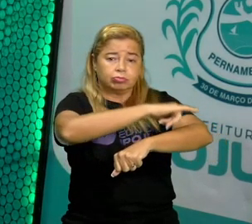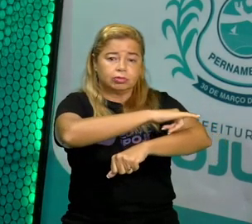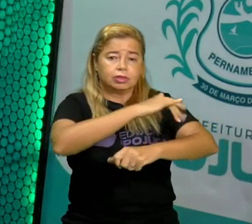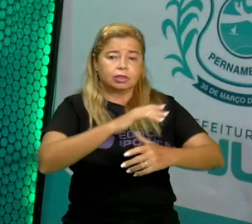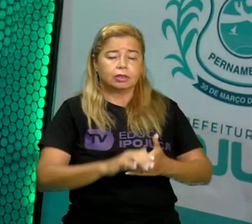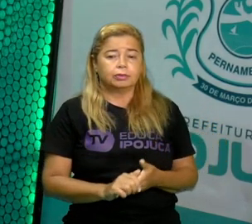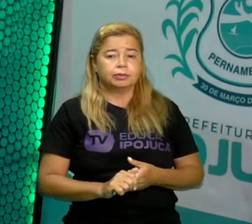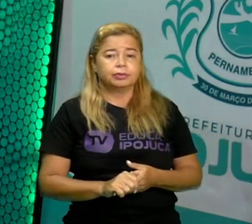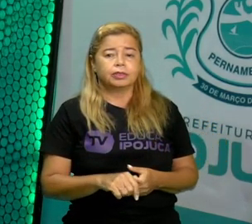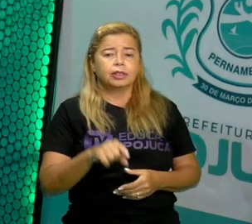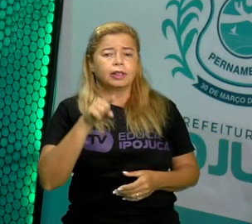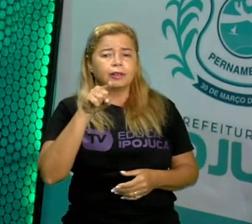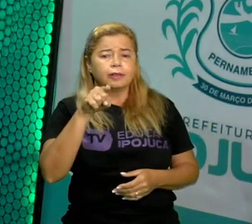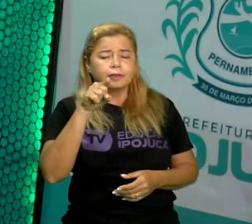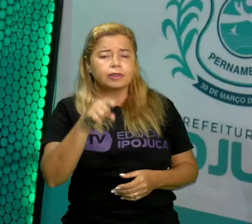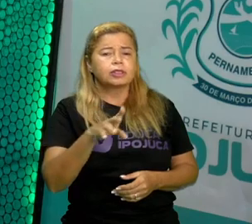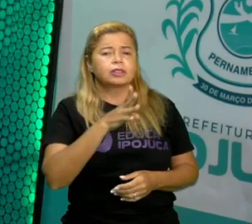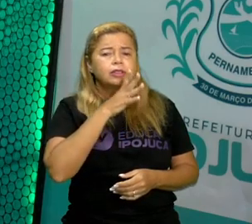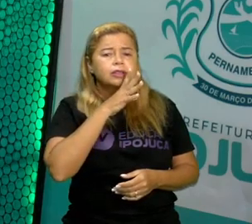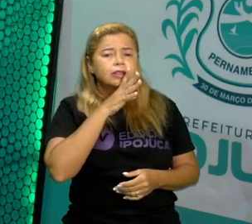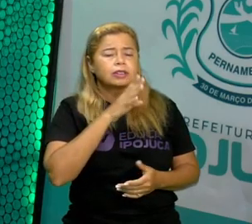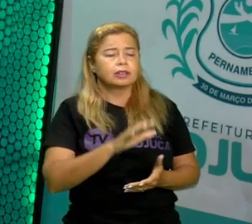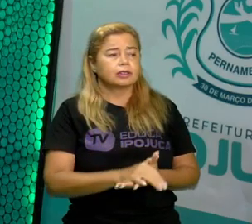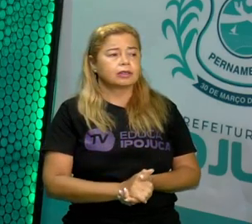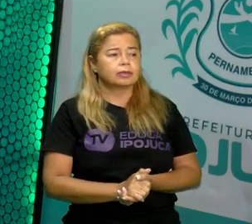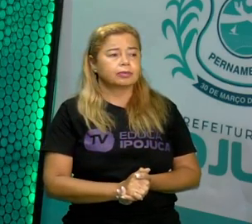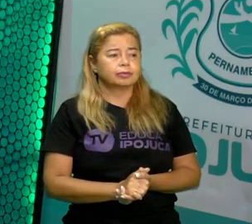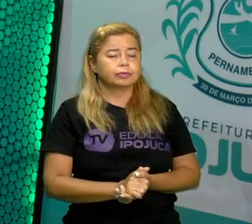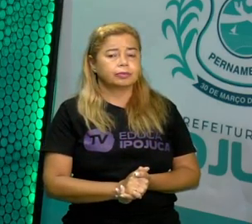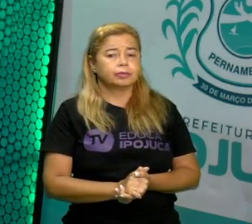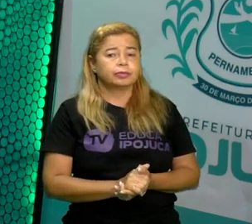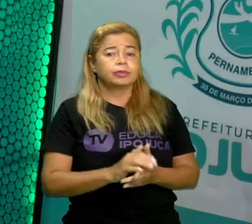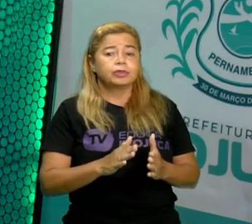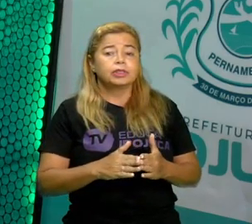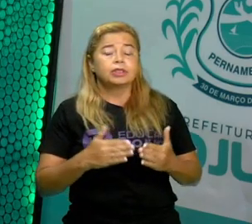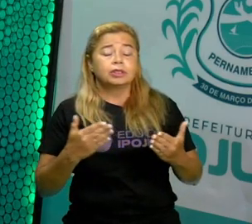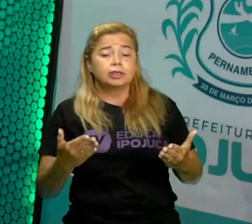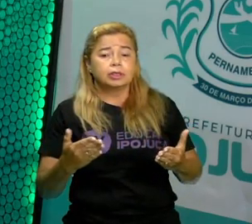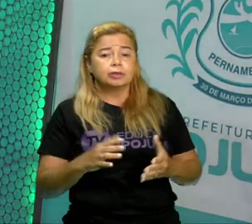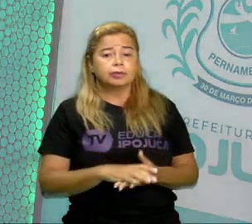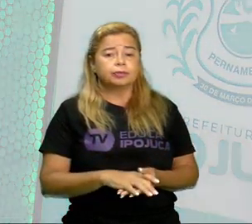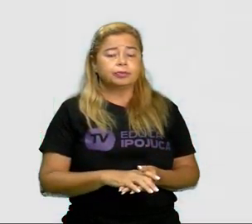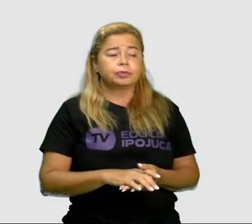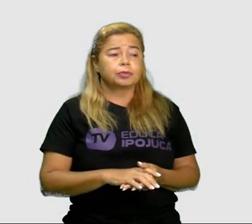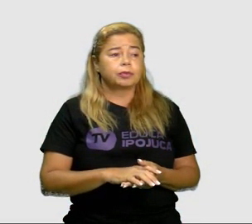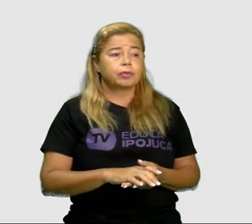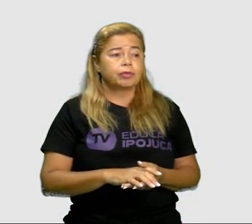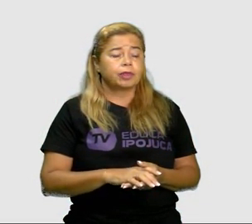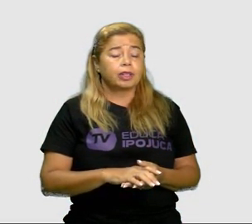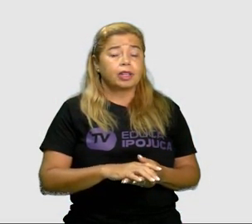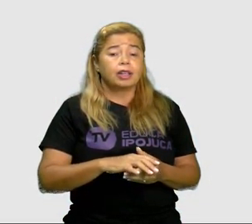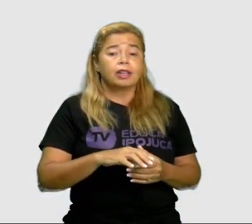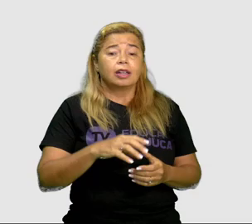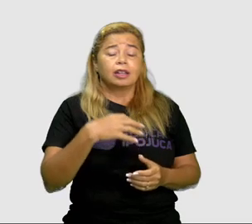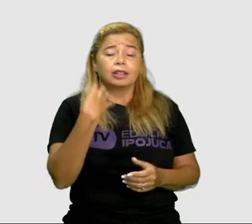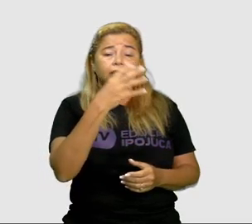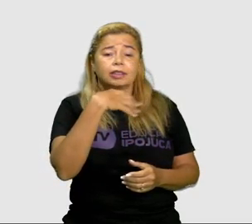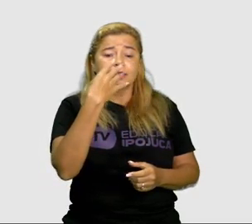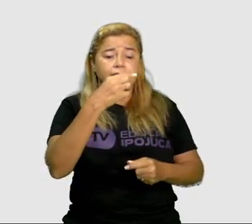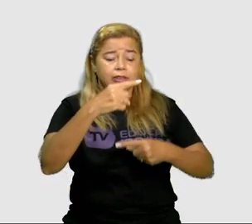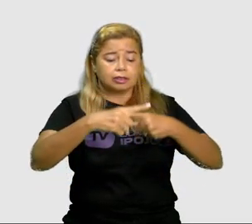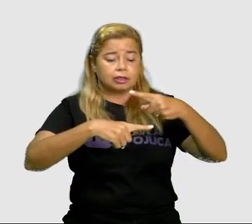acredito que vocês conheçam. Então, nela, diz assim, O sapo não lava o pé,